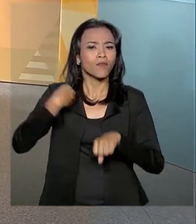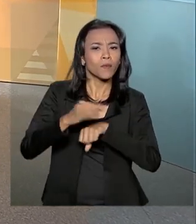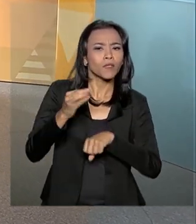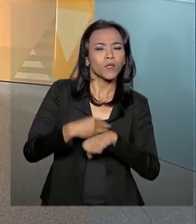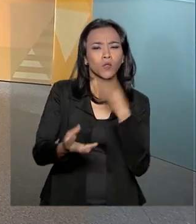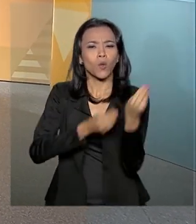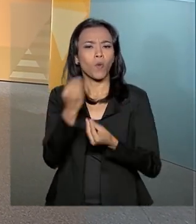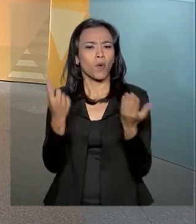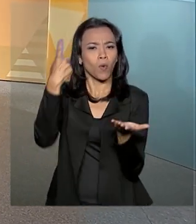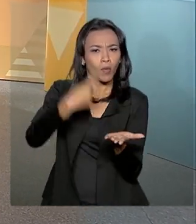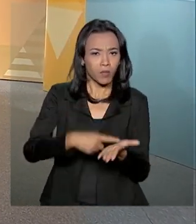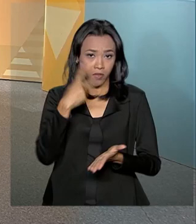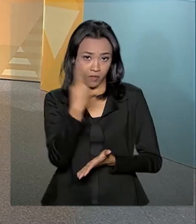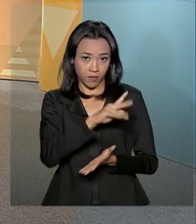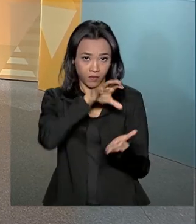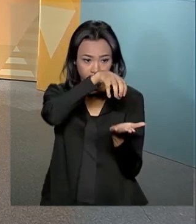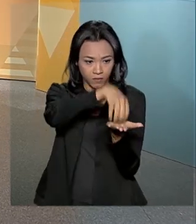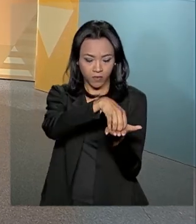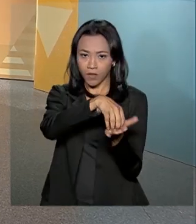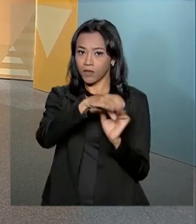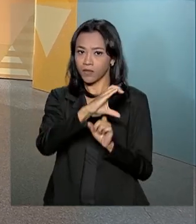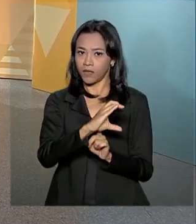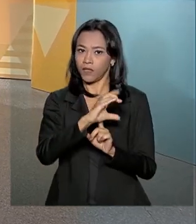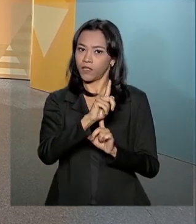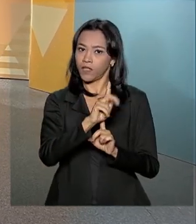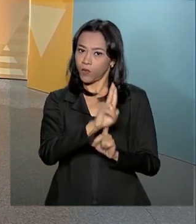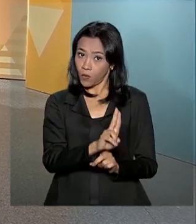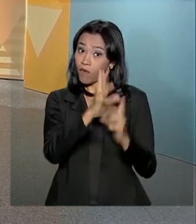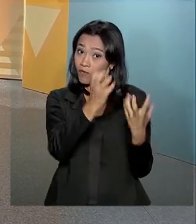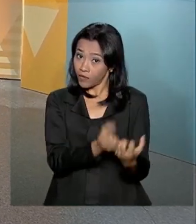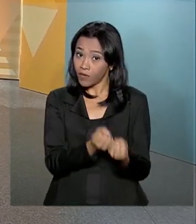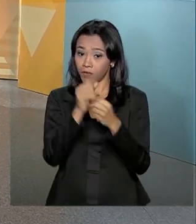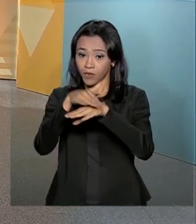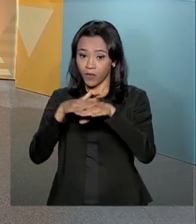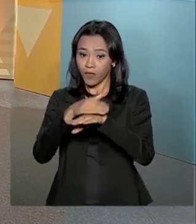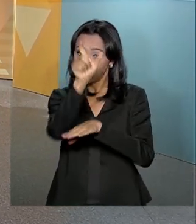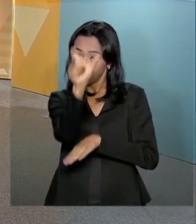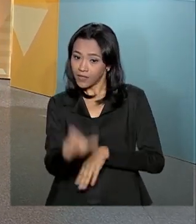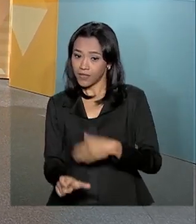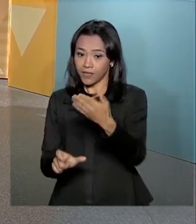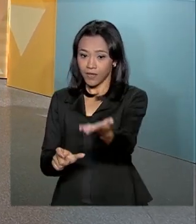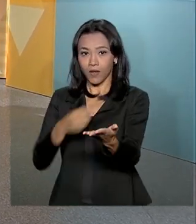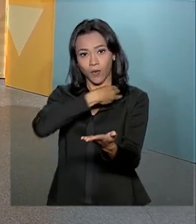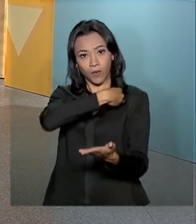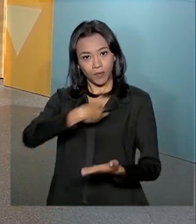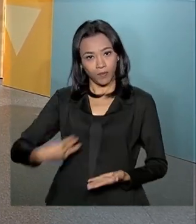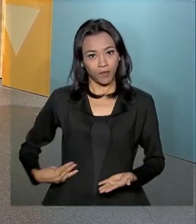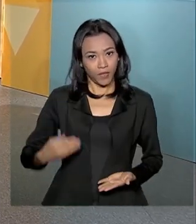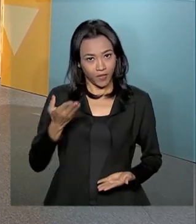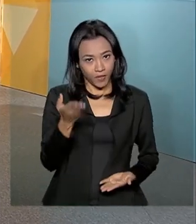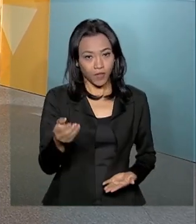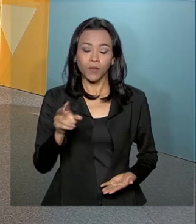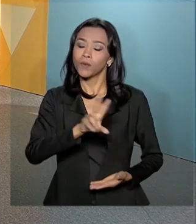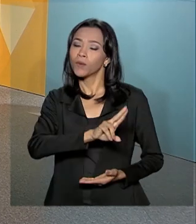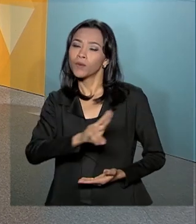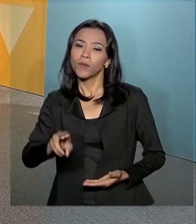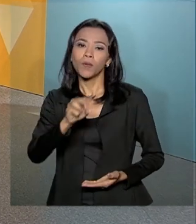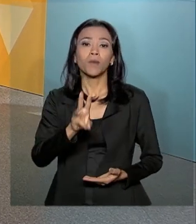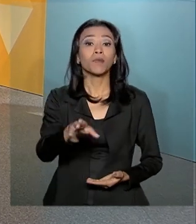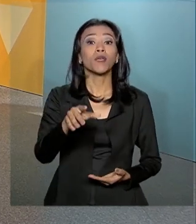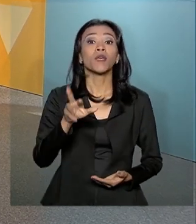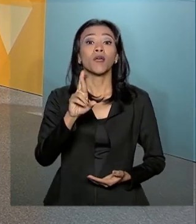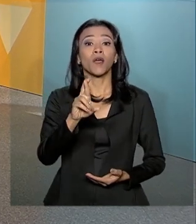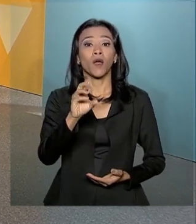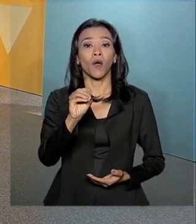as ações dessa instituição, vamos falar agora com o ministro da Transparência e Controladoria Geral da União, Wagner Rosário.